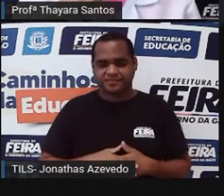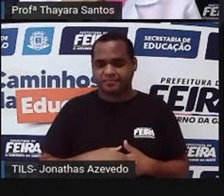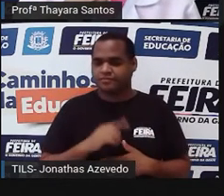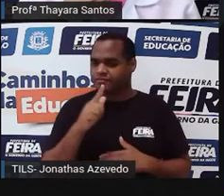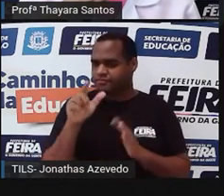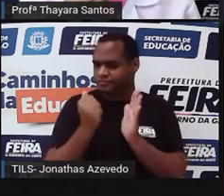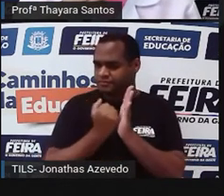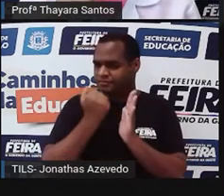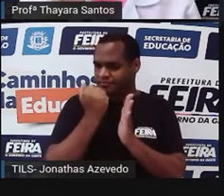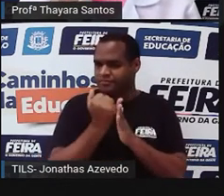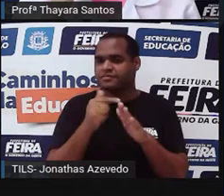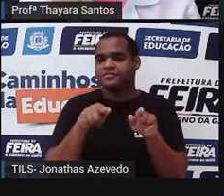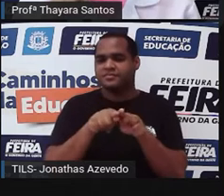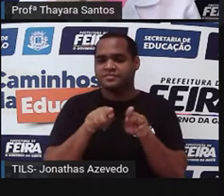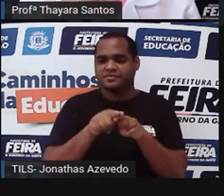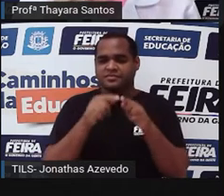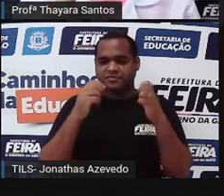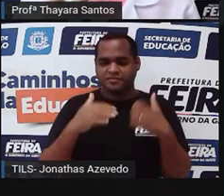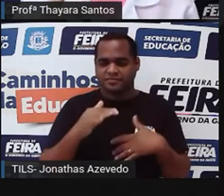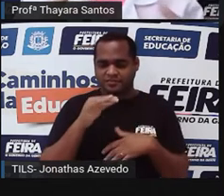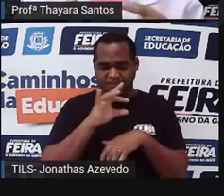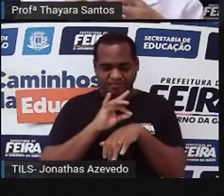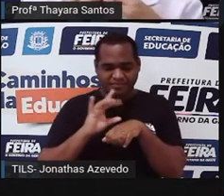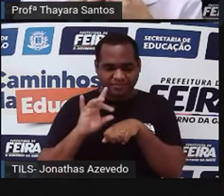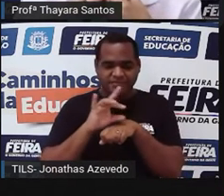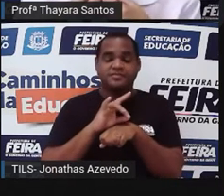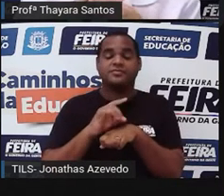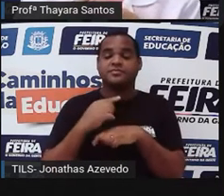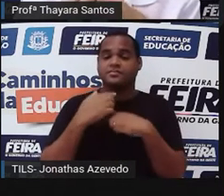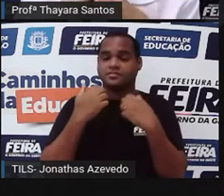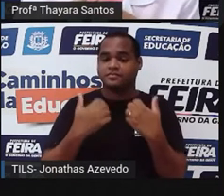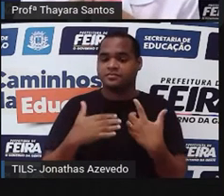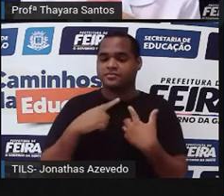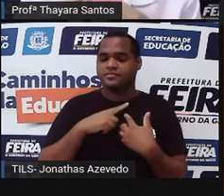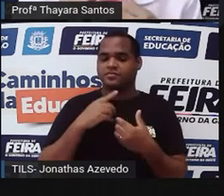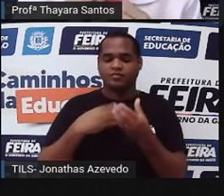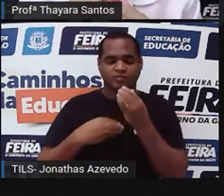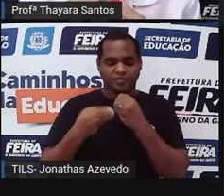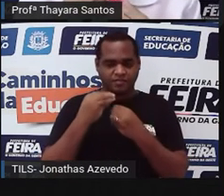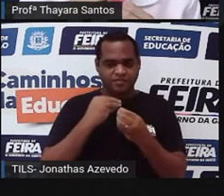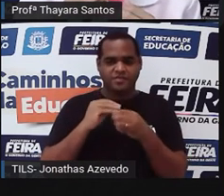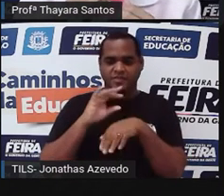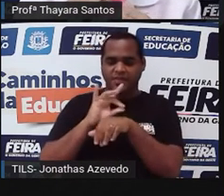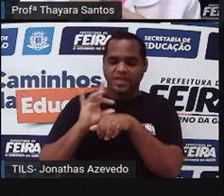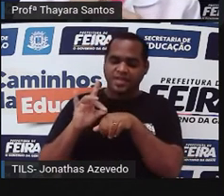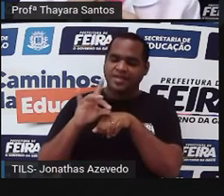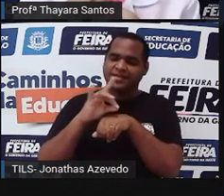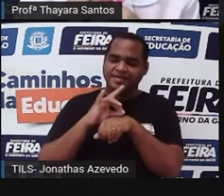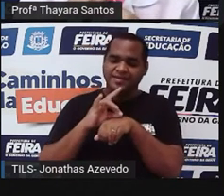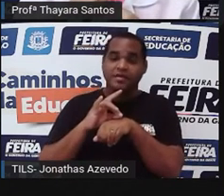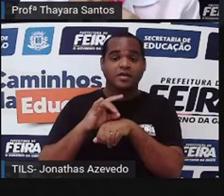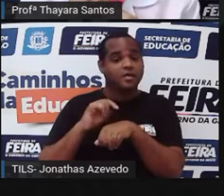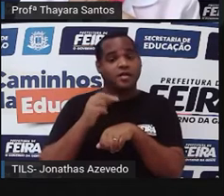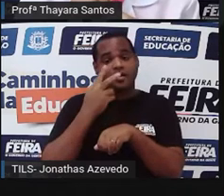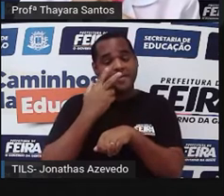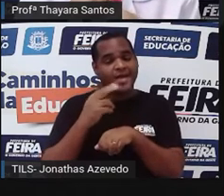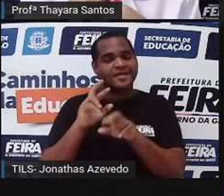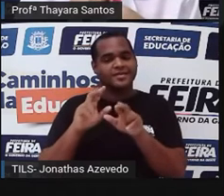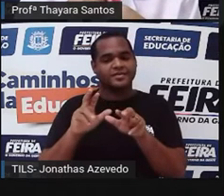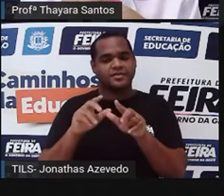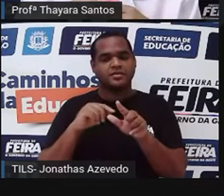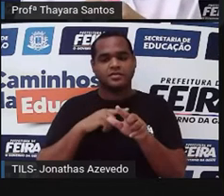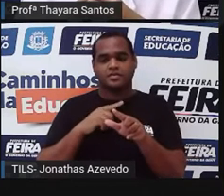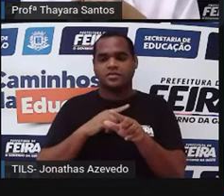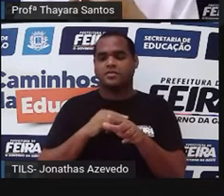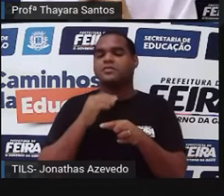disso, ela também, né? A saliva, ela deixa esse bolo alimentar úmido para que não cause muito atrito quando ele descer